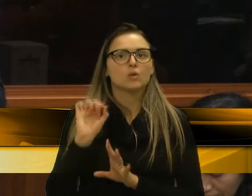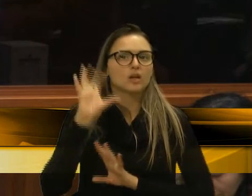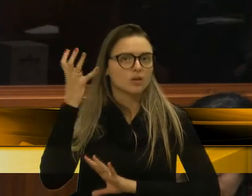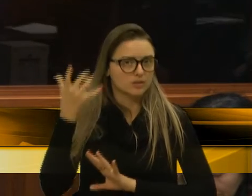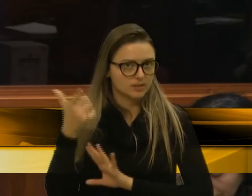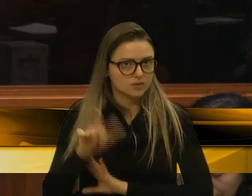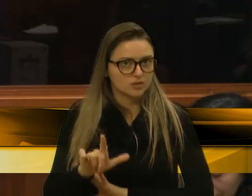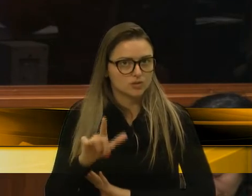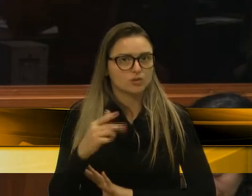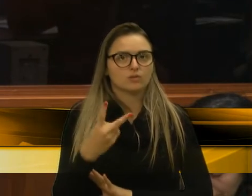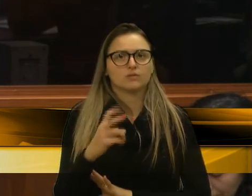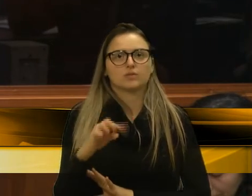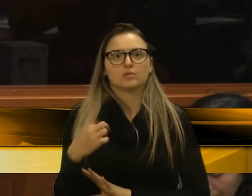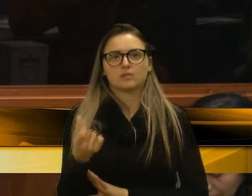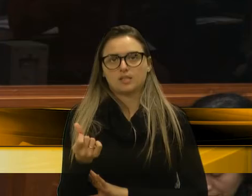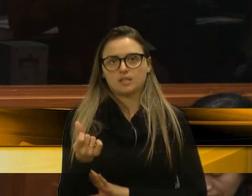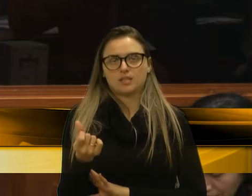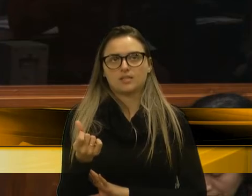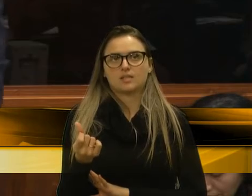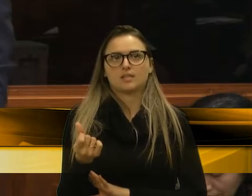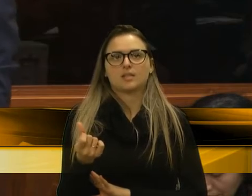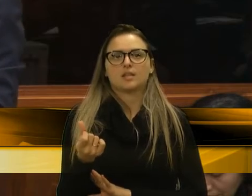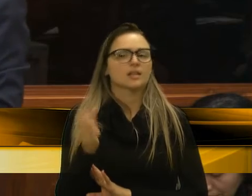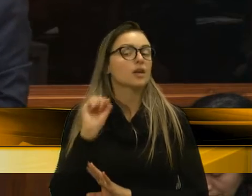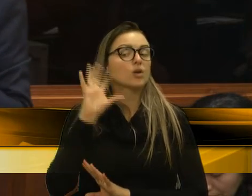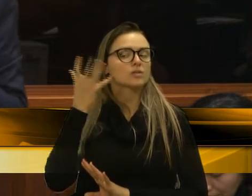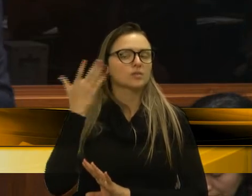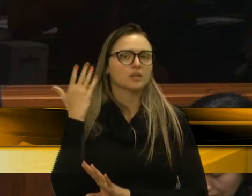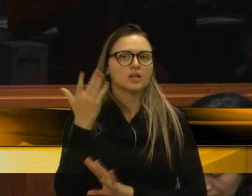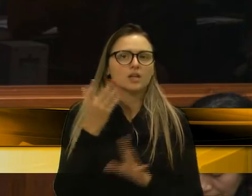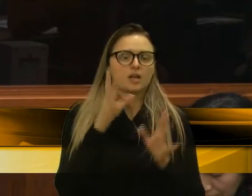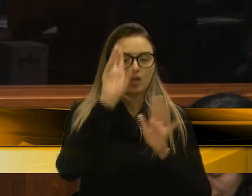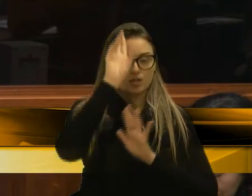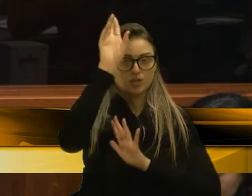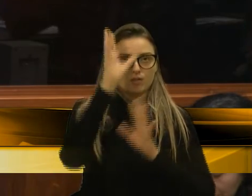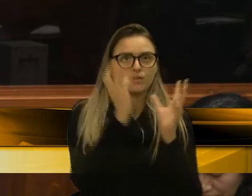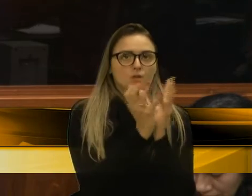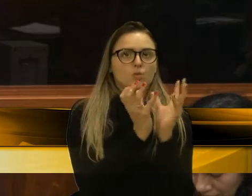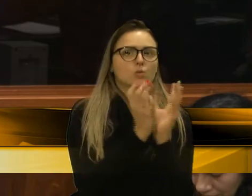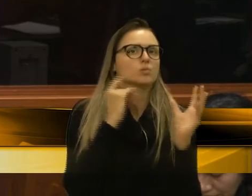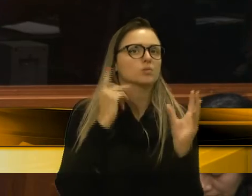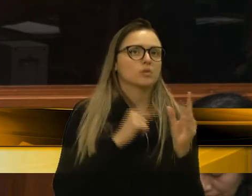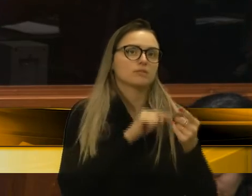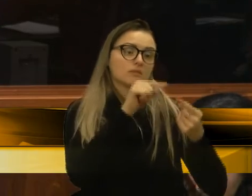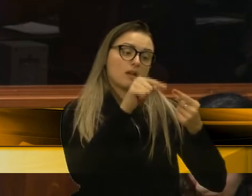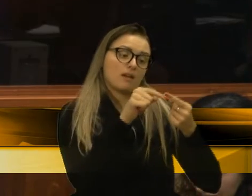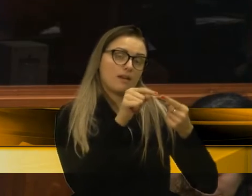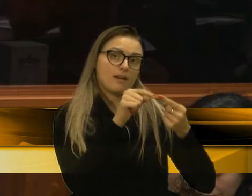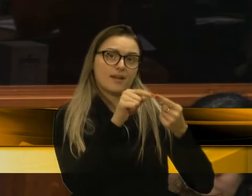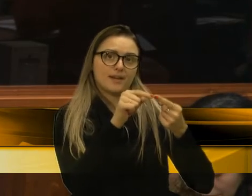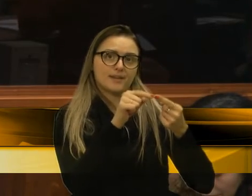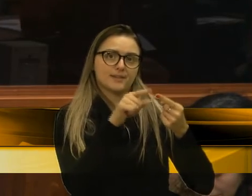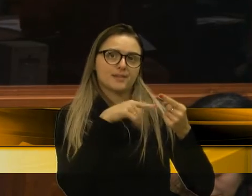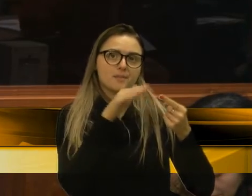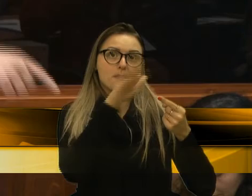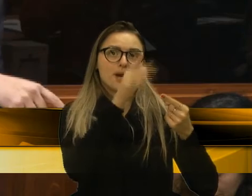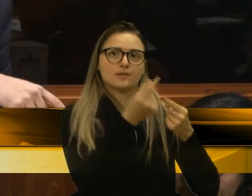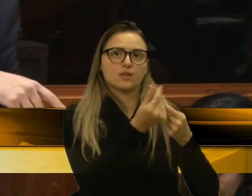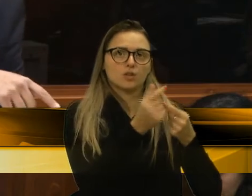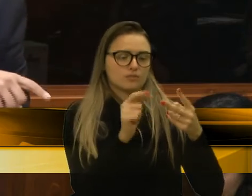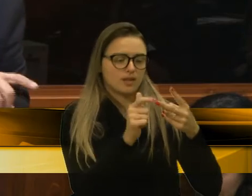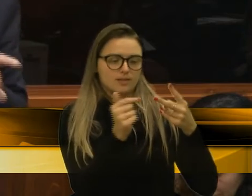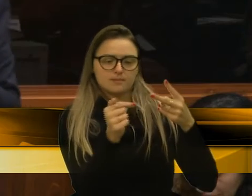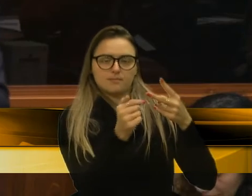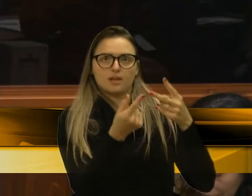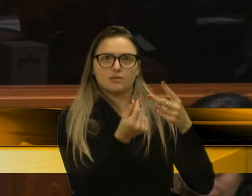novo em 2016. Porque daí a direção de cada partido, não, esse vai ganhar mais, esse vai ganhar